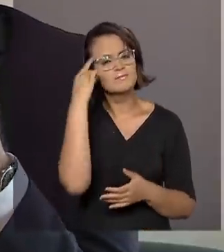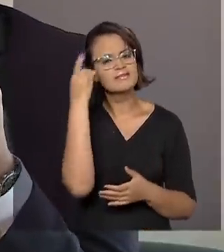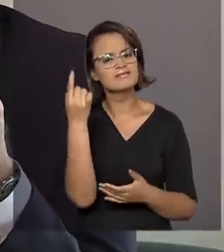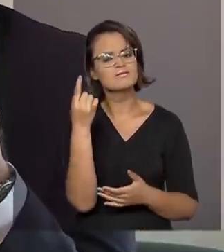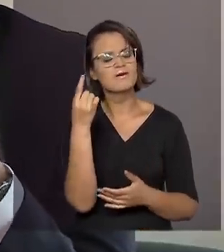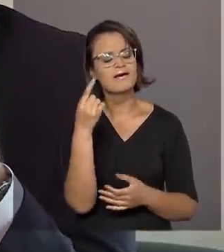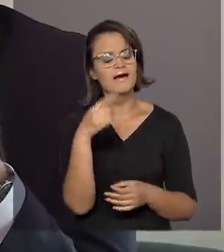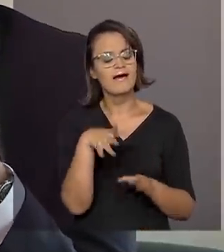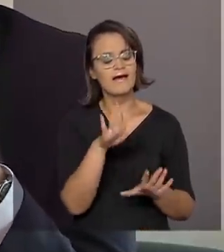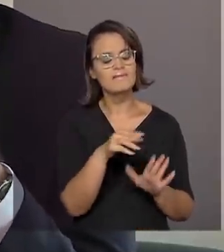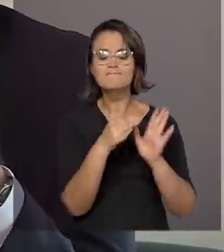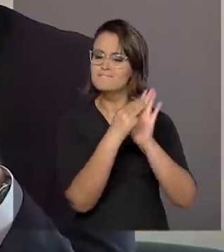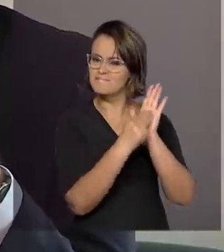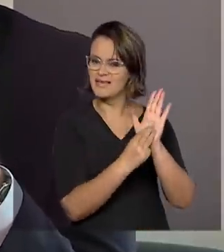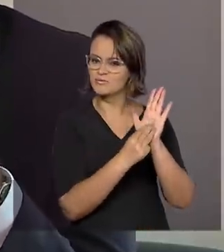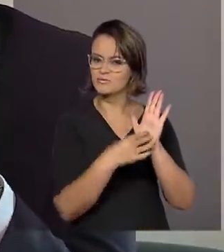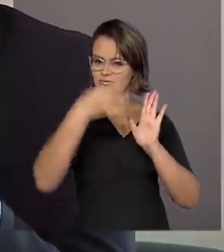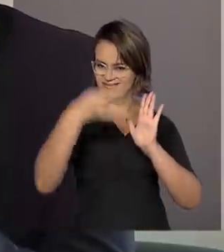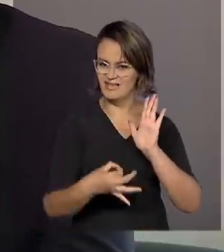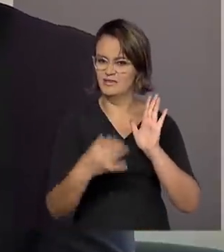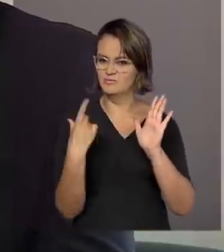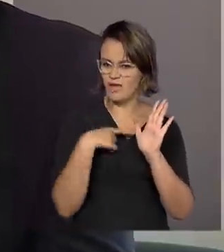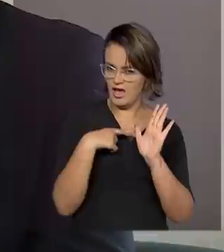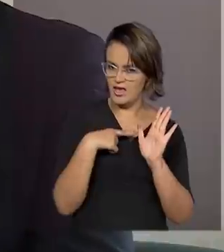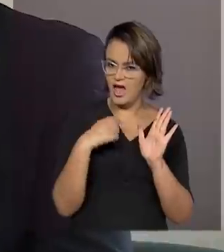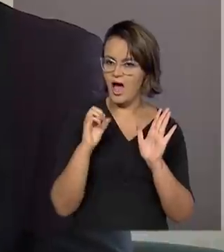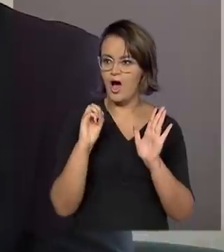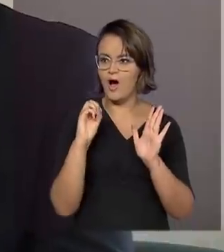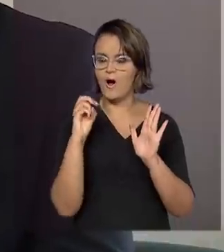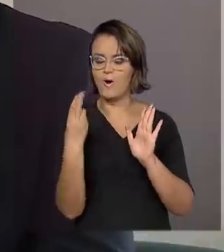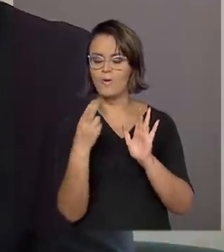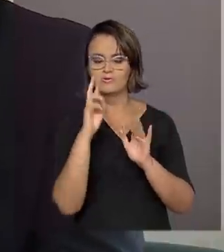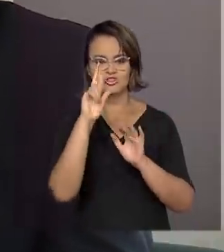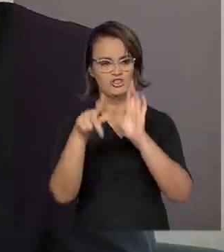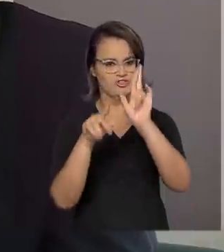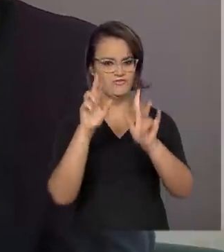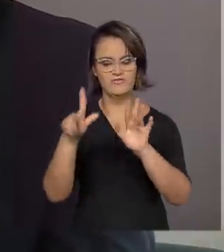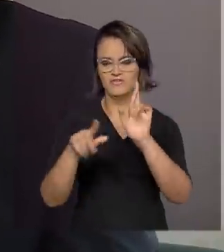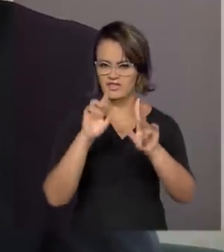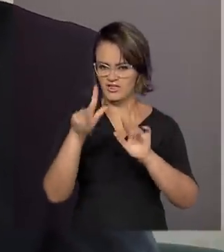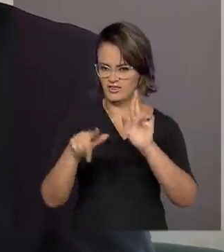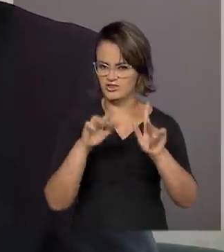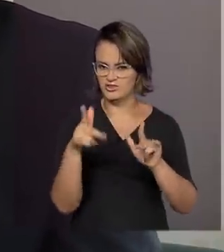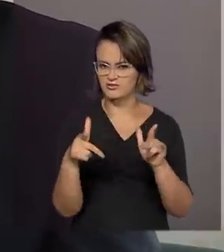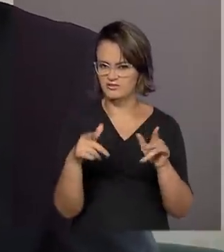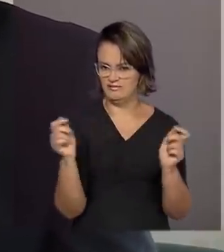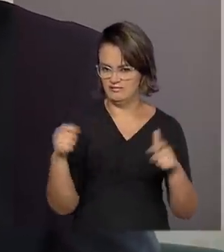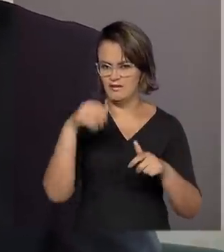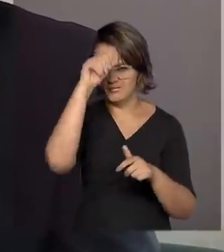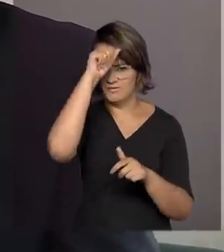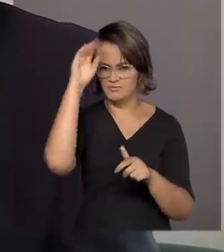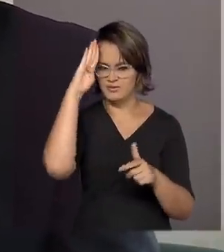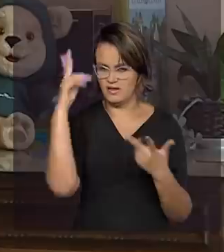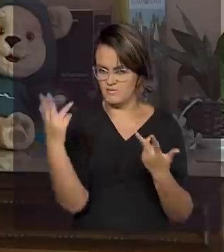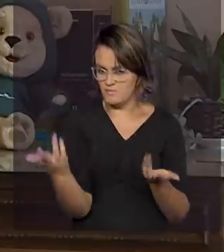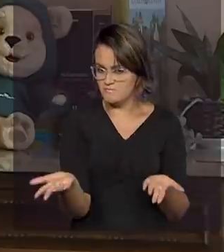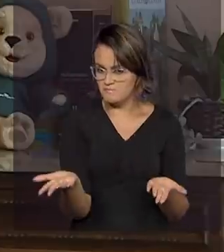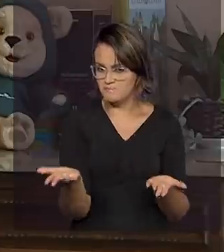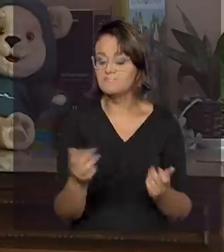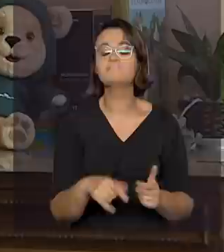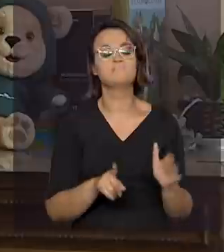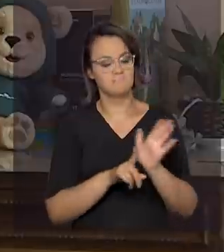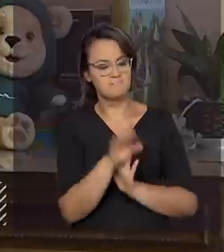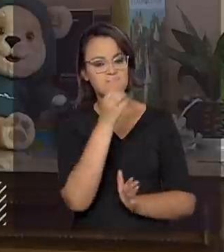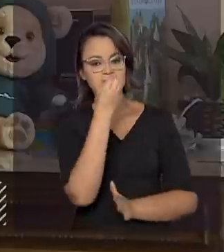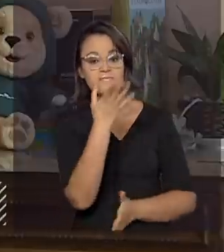existe um método ideal ou diferentes métodos podem levar a uma boa alfabetização das crianças? Isso é uma boa